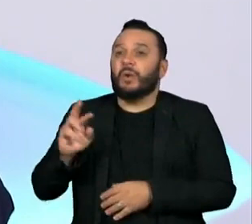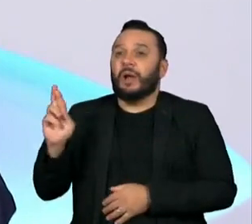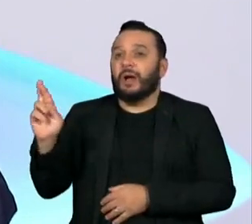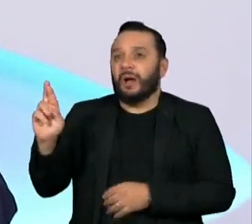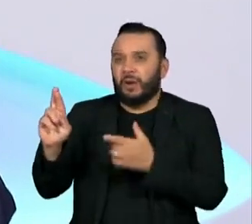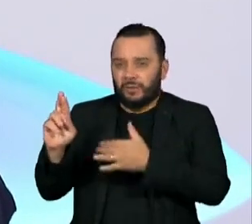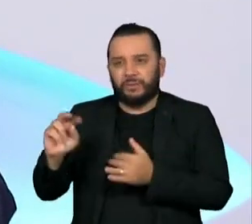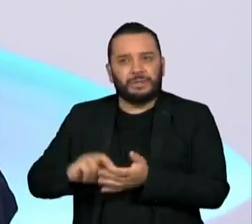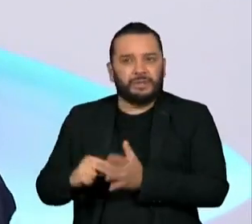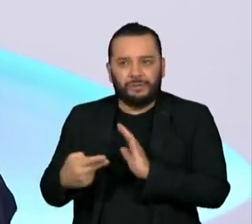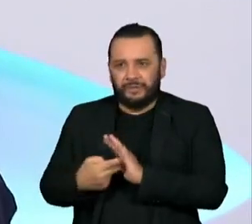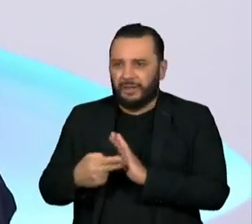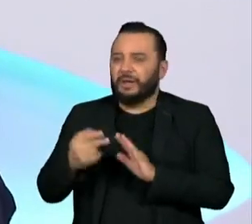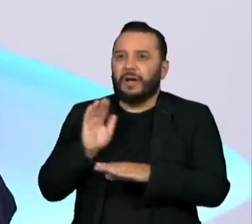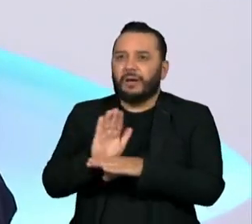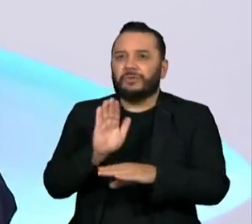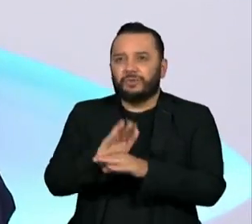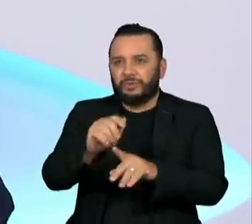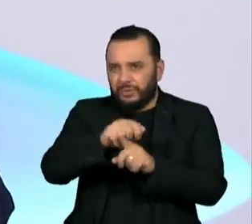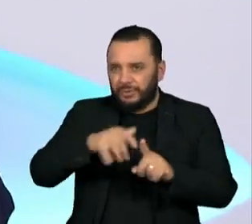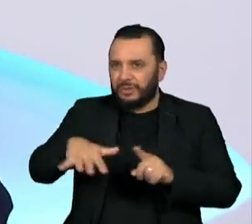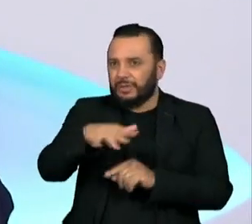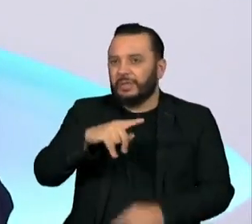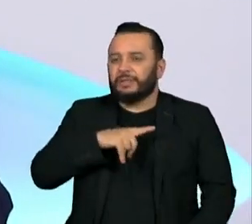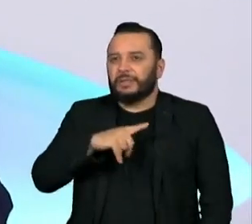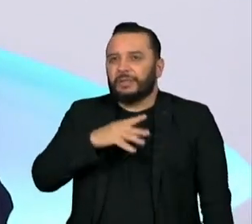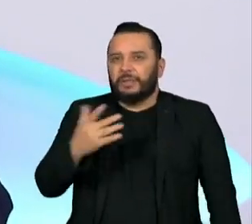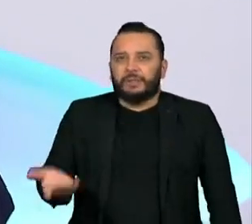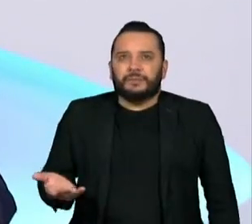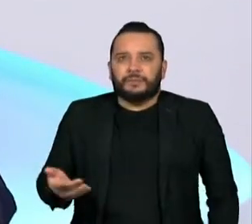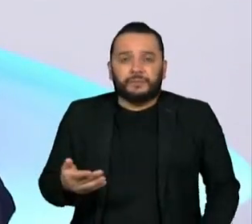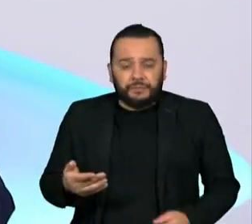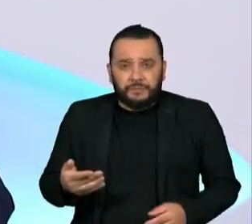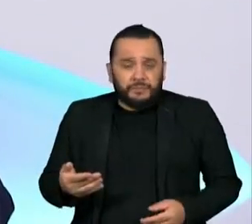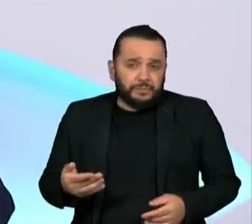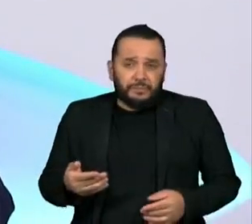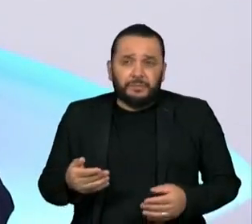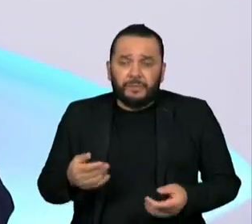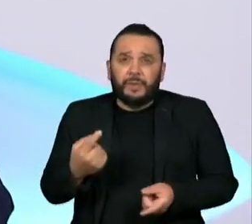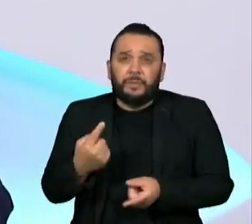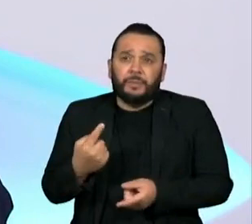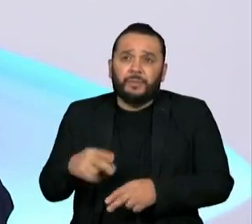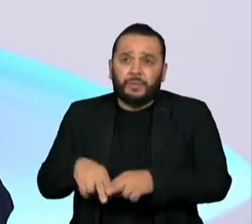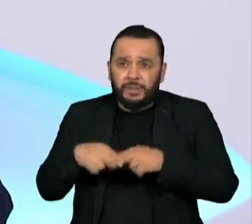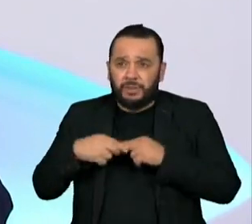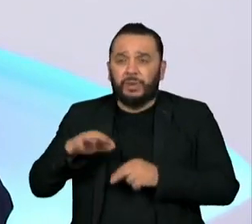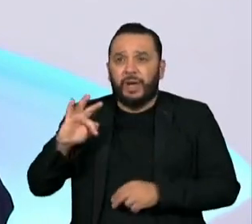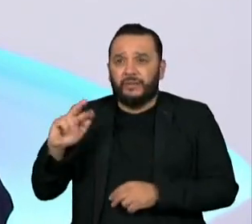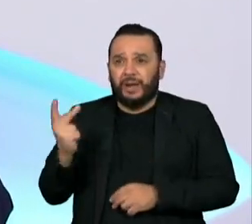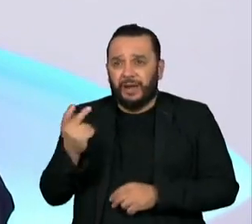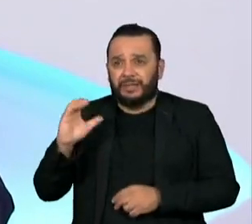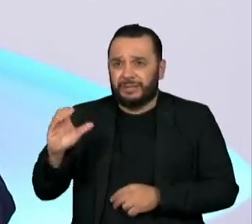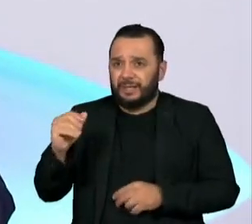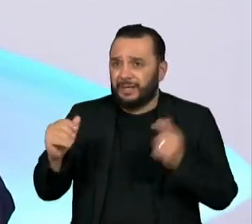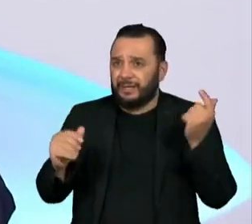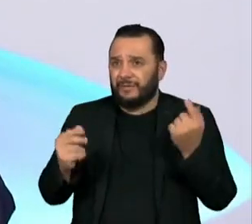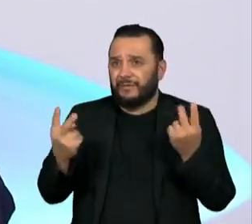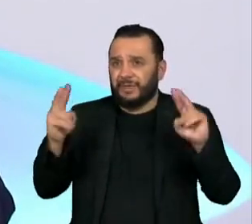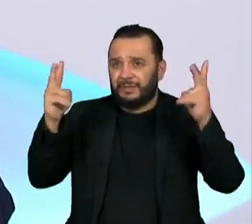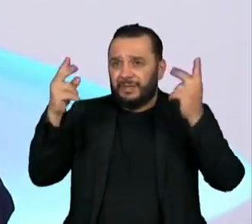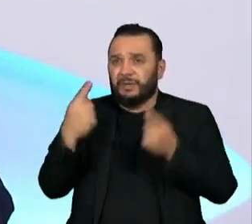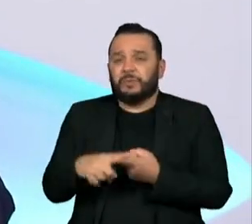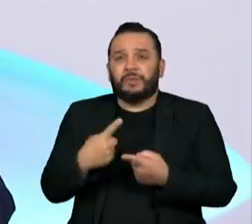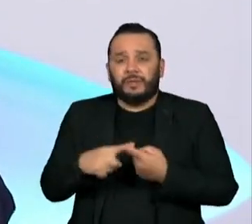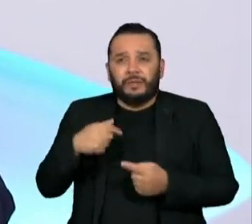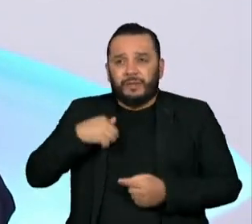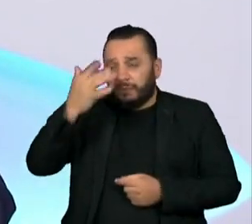profundo significado social, no sentido que, e foi a razão pela qual o Fernando Henrique foi eleito, porque as pessoas se deram